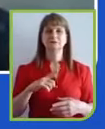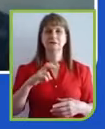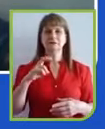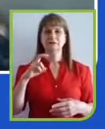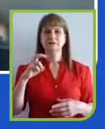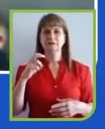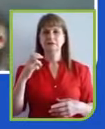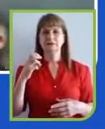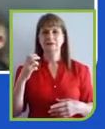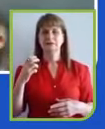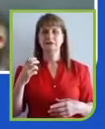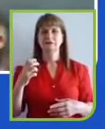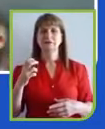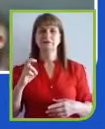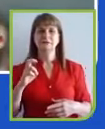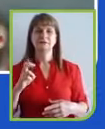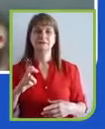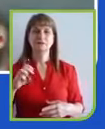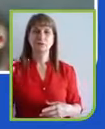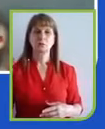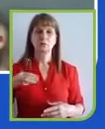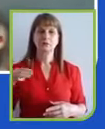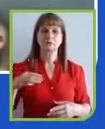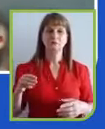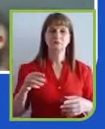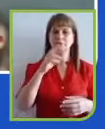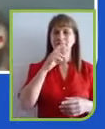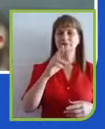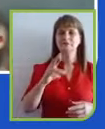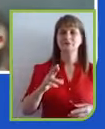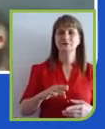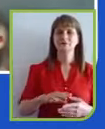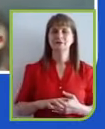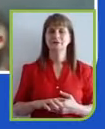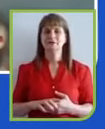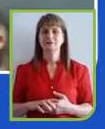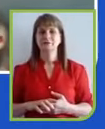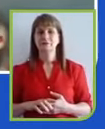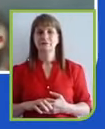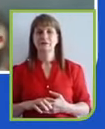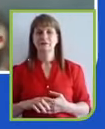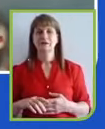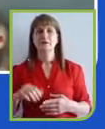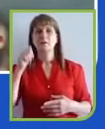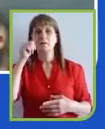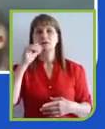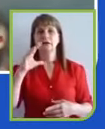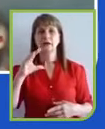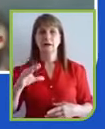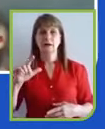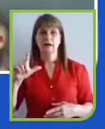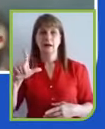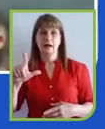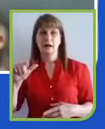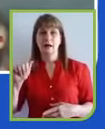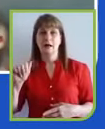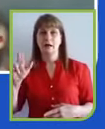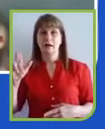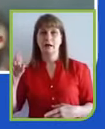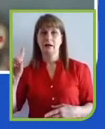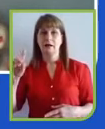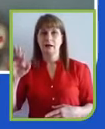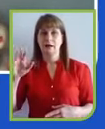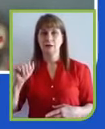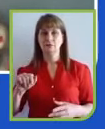pergunta de amigo mesmo, né? A Cláudia Ribeiro Pfeiffer faz uma pergunta que algumas pessoas têm